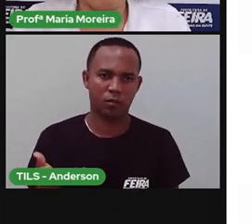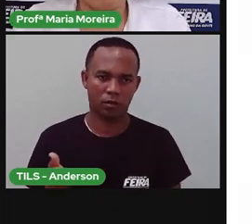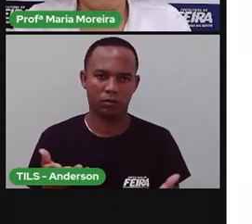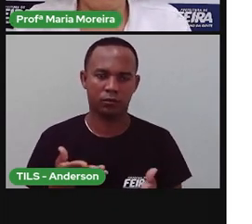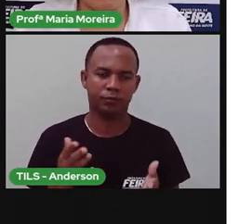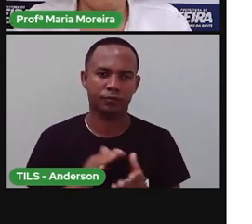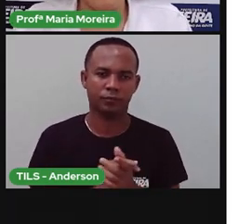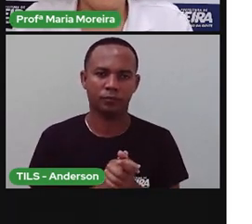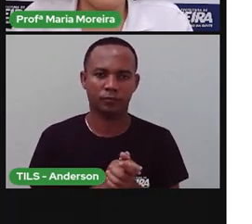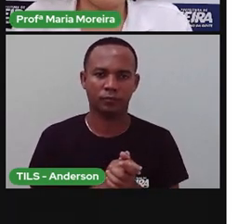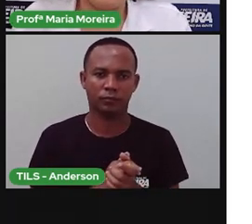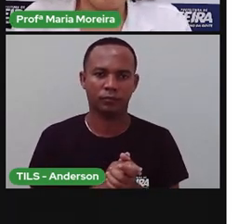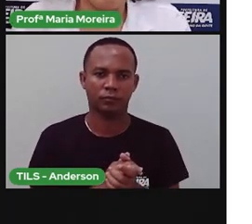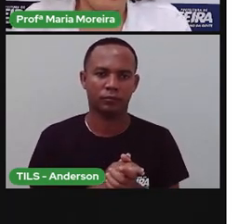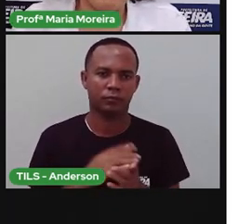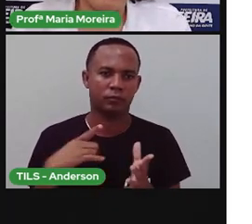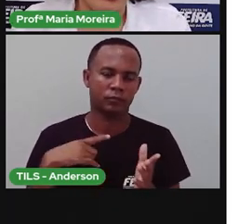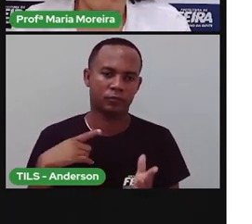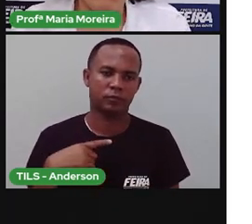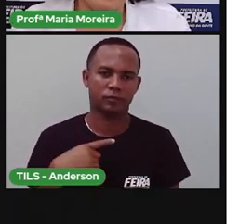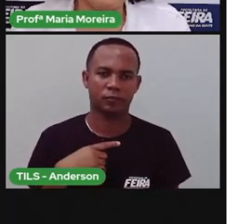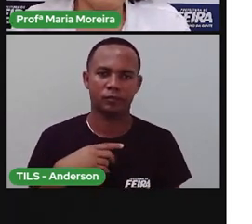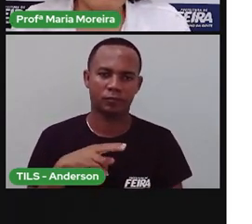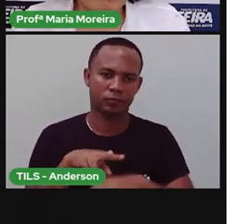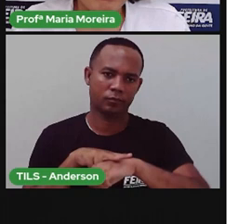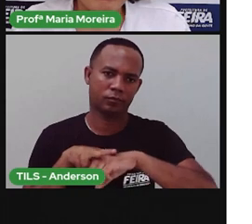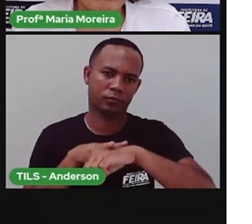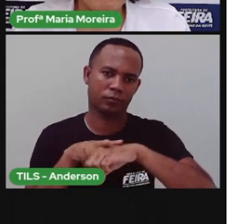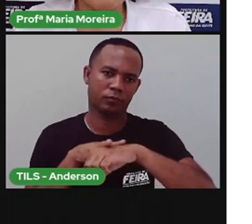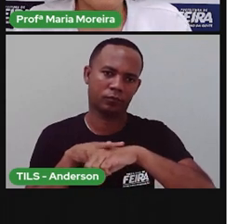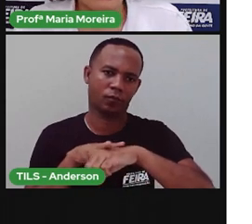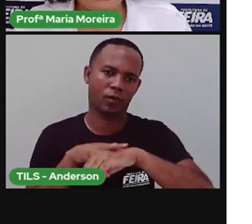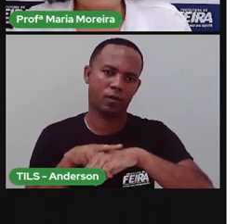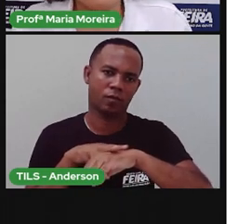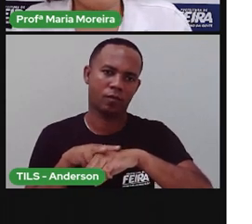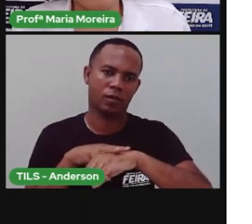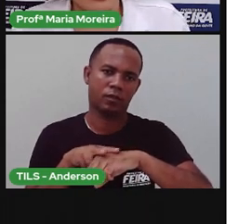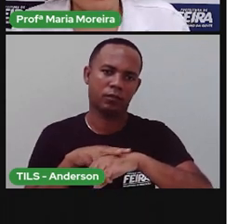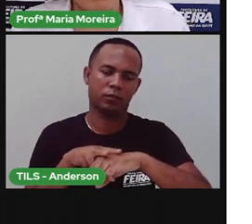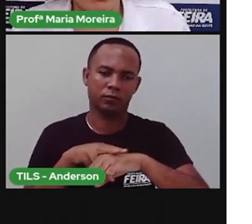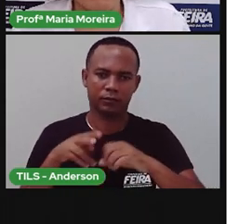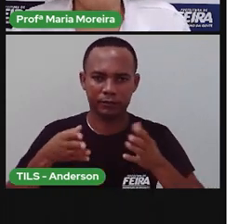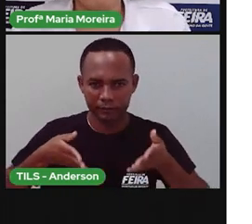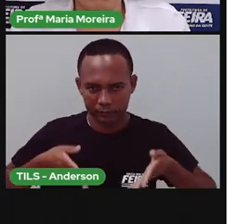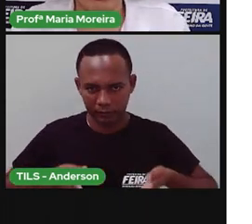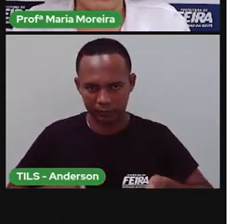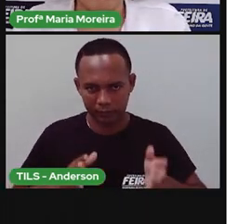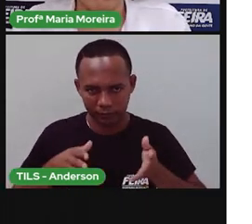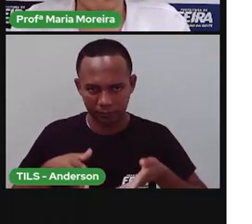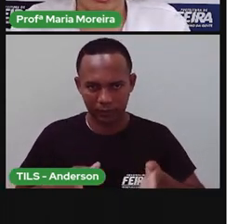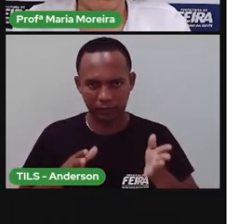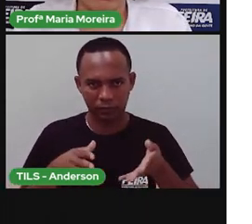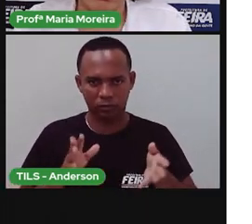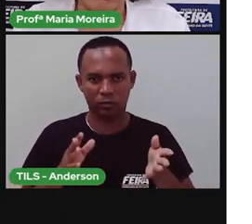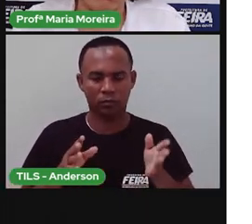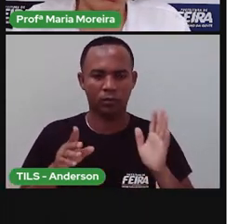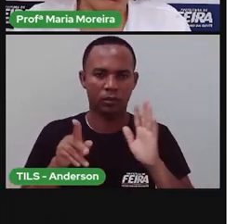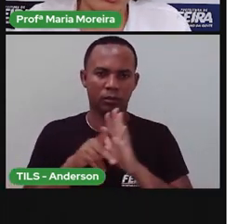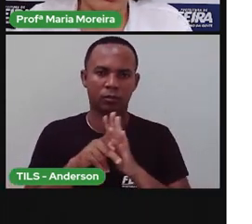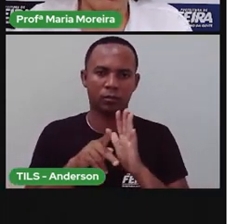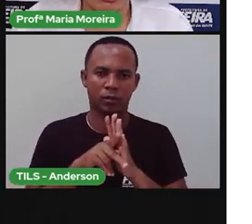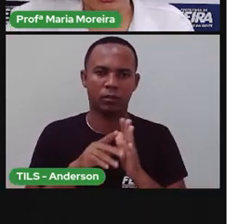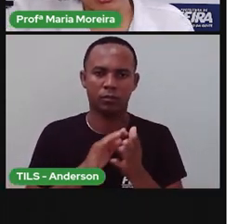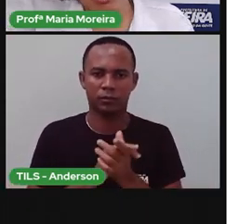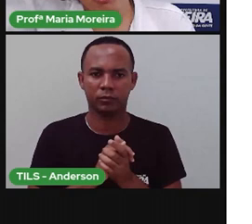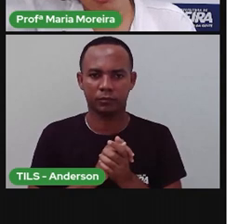né? Que é dois mil e vinte e um. E tá em verde o quê? O ano, né? Do nascimento, do meu nascimento, no caso, eu não